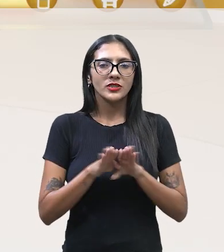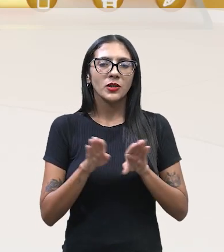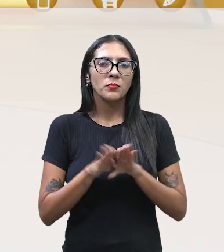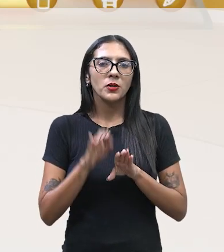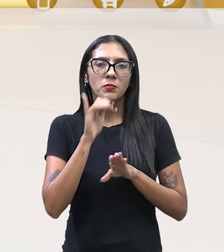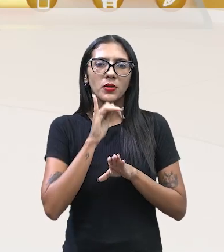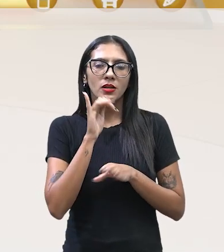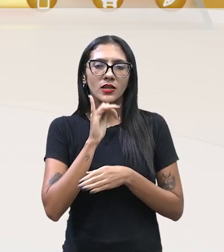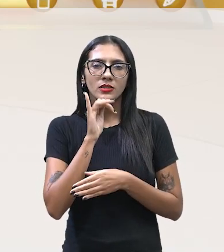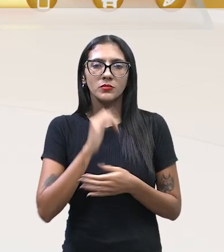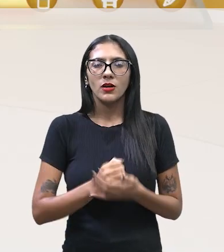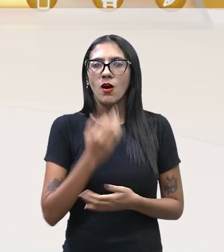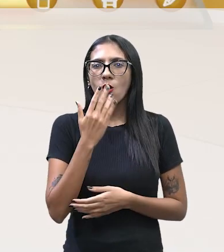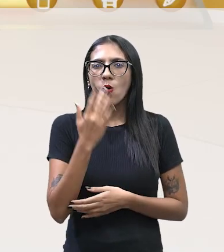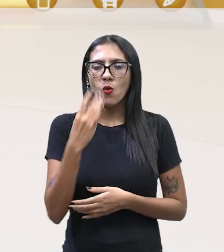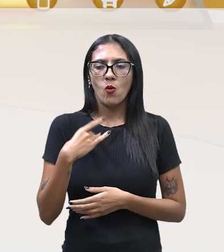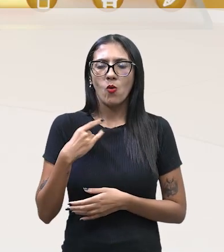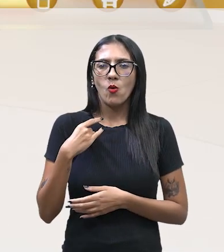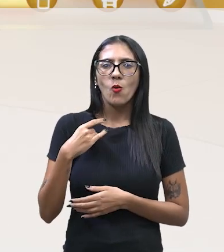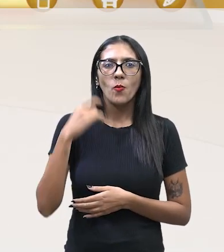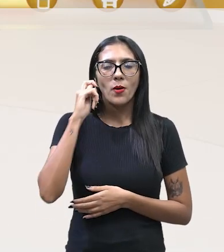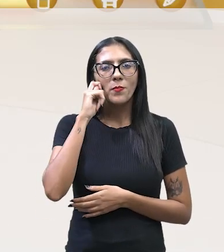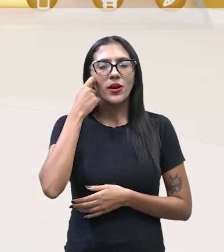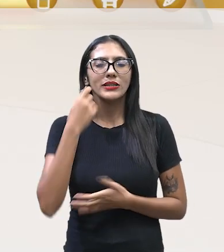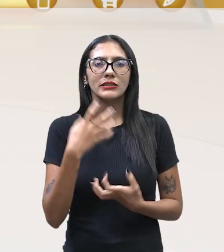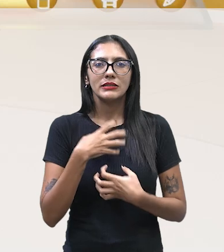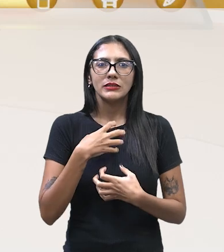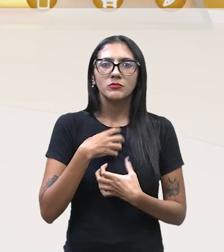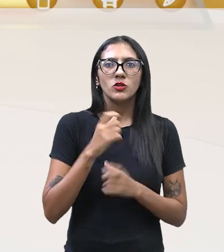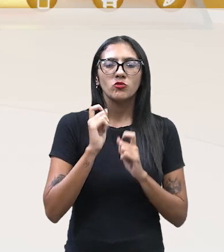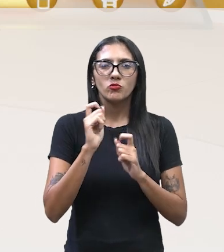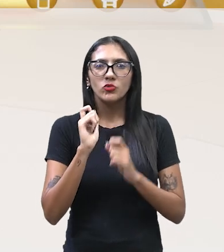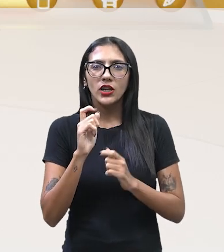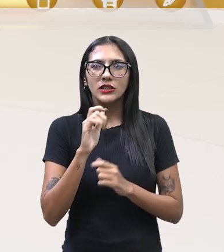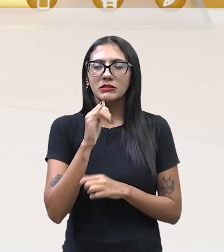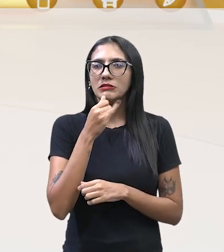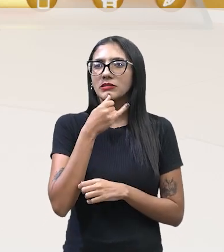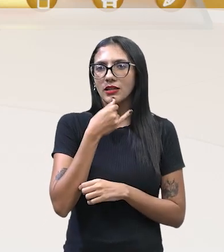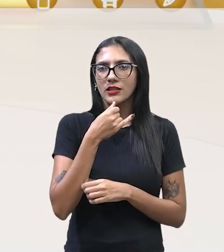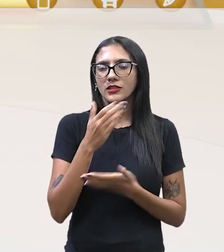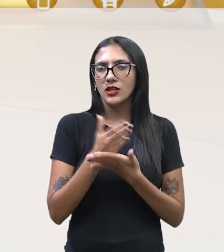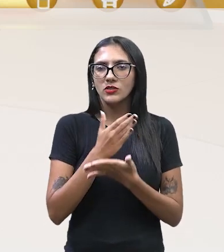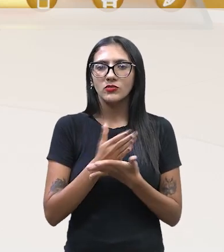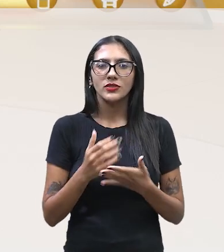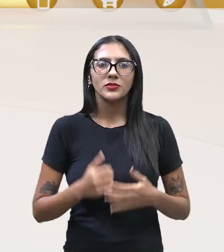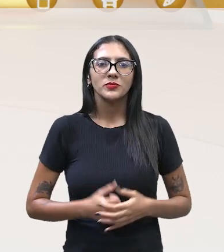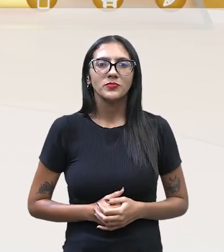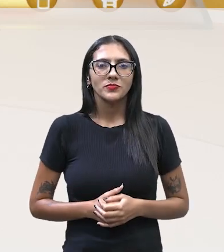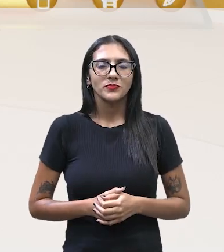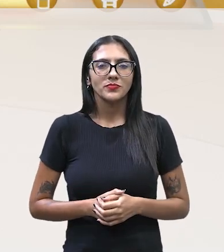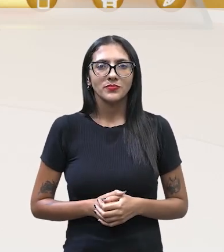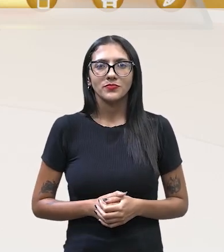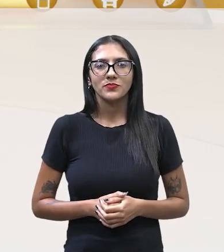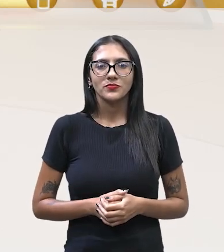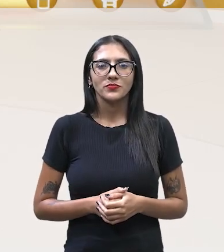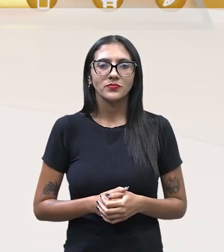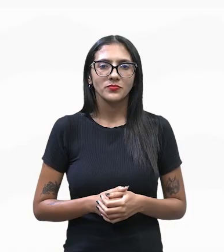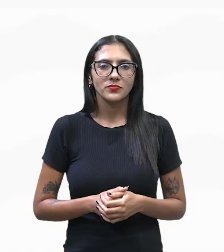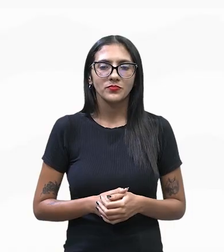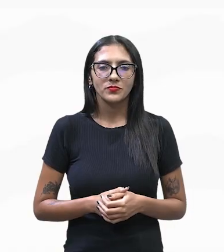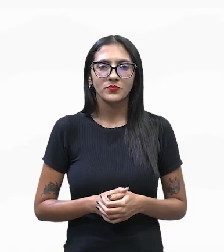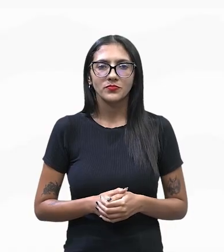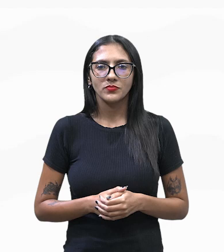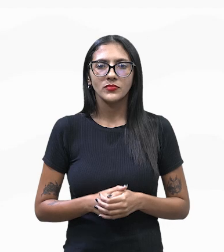a cor preta, ela remete à luta, algumas coisas. Exatamente, exatamente. Bem lembrado, professora. Muito bem. Temos agora o